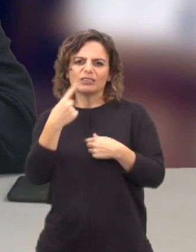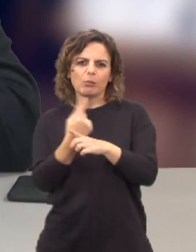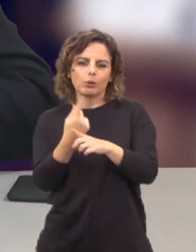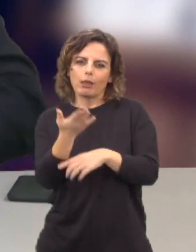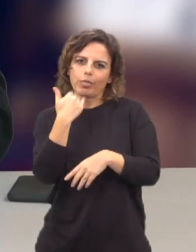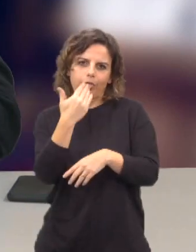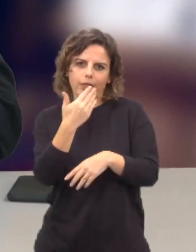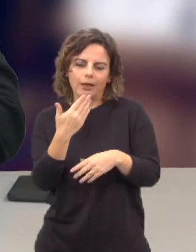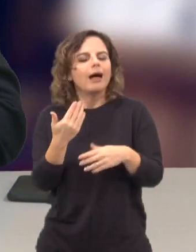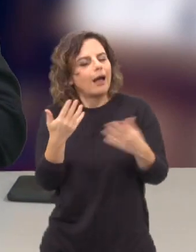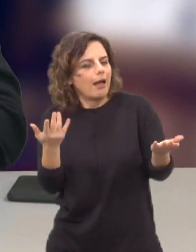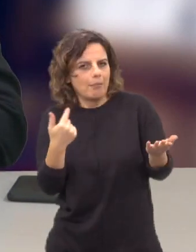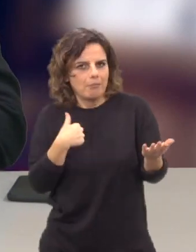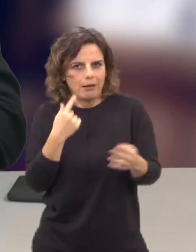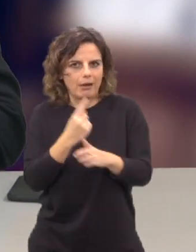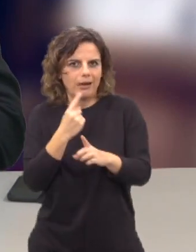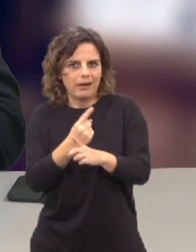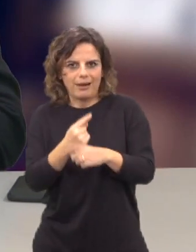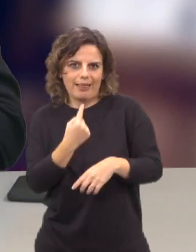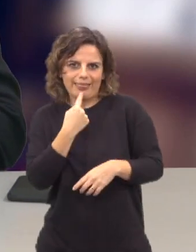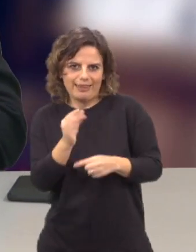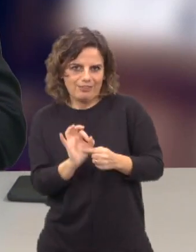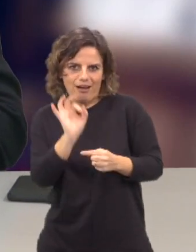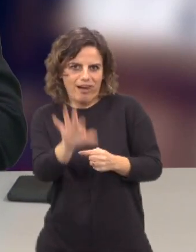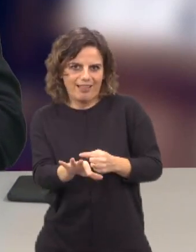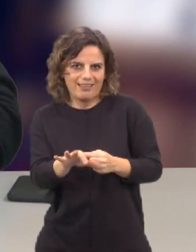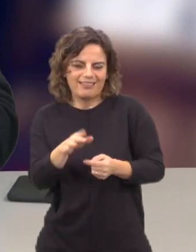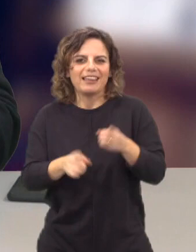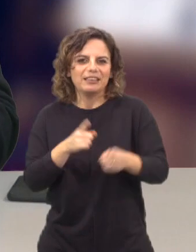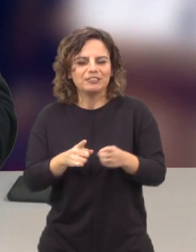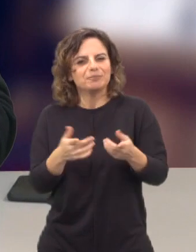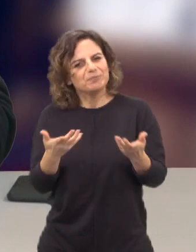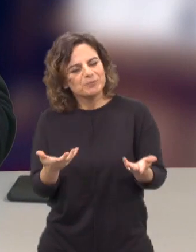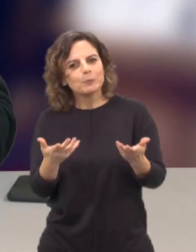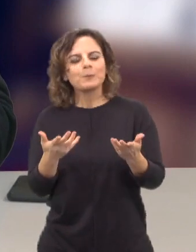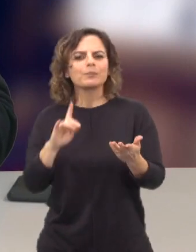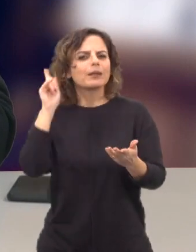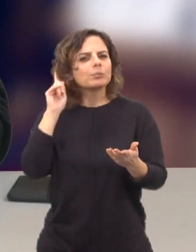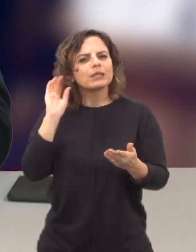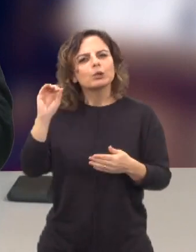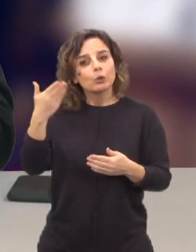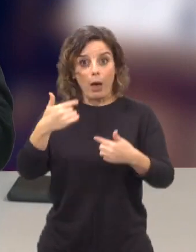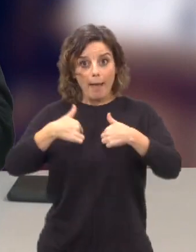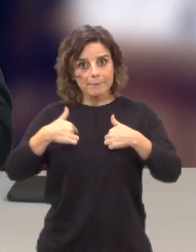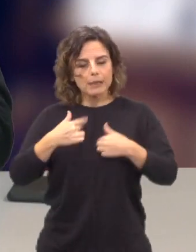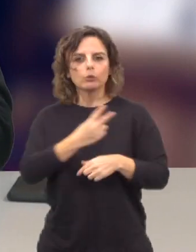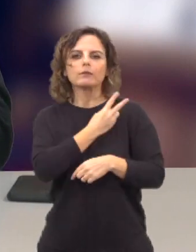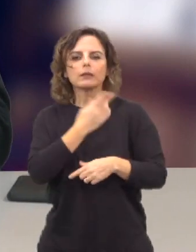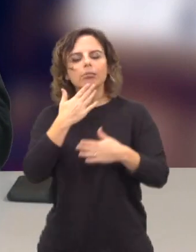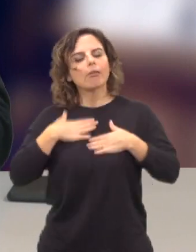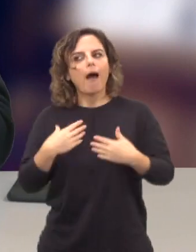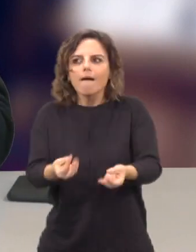vulgaridade, mas passo-a também aqui, que é dizer que talvez aquilo que mais importante a mim me deu a